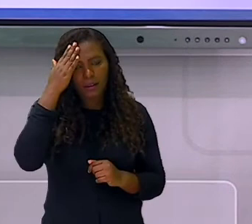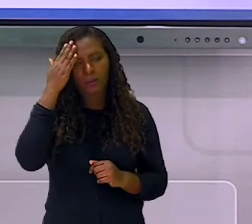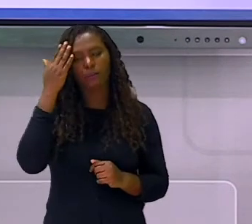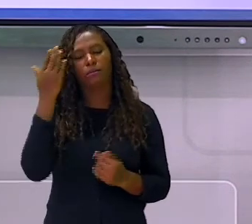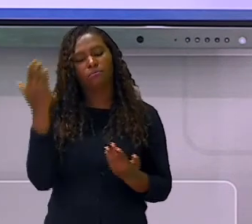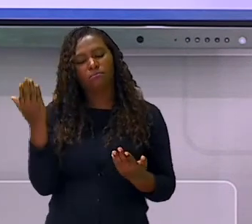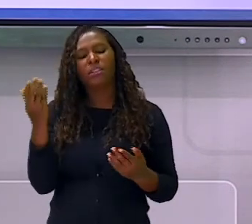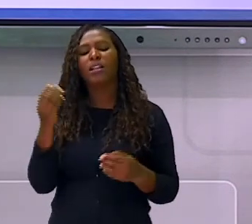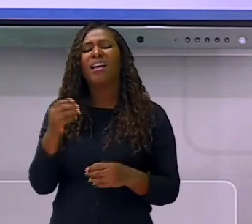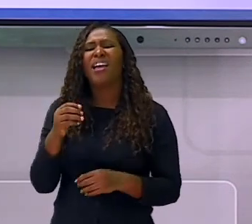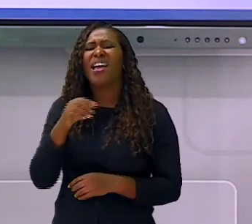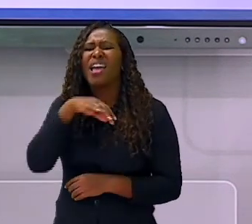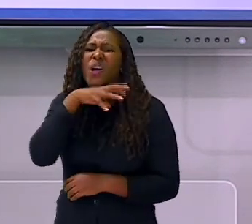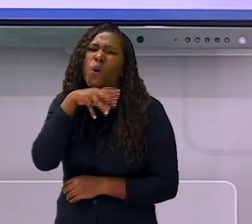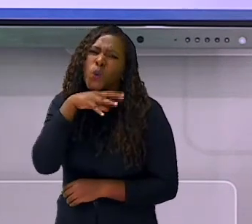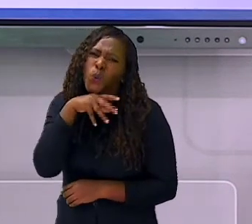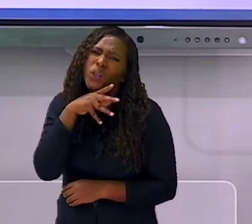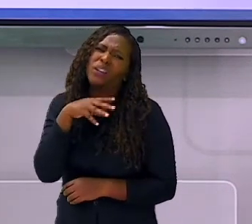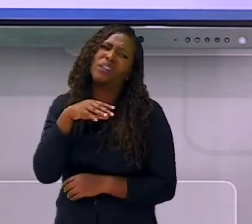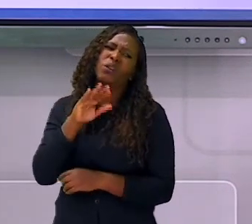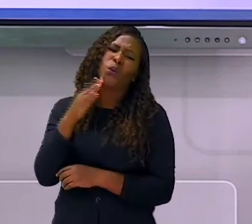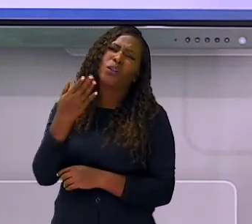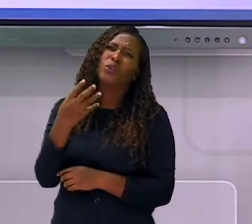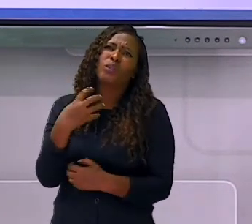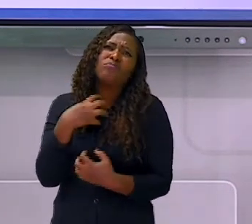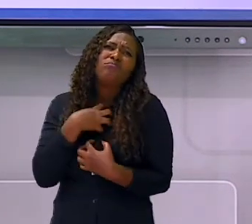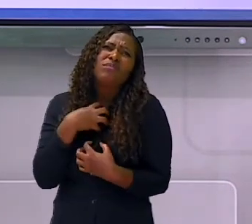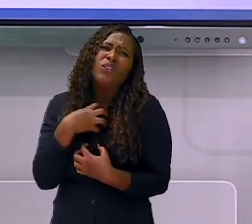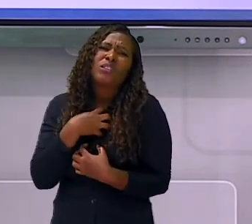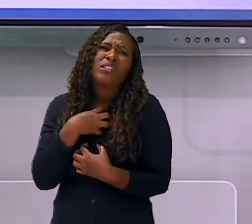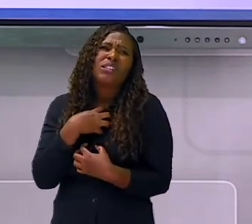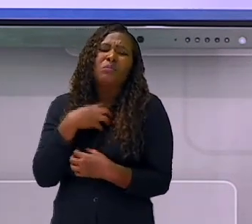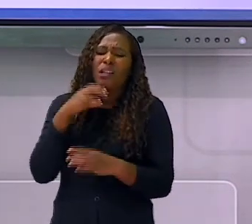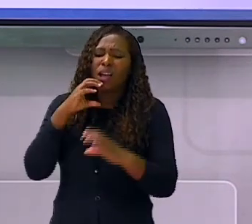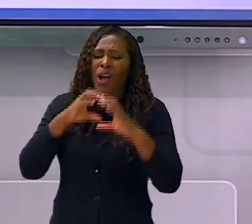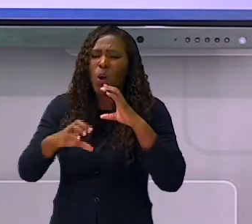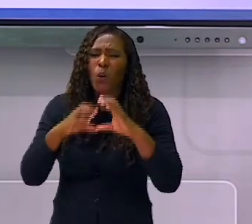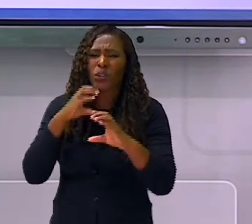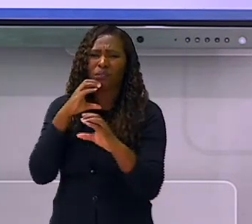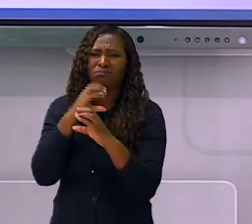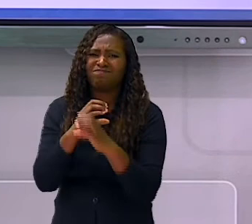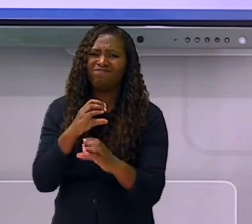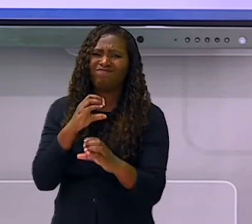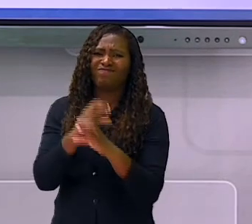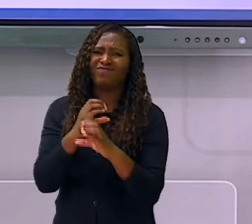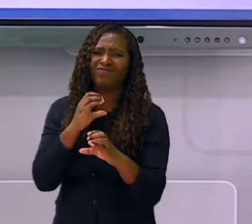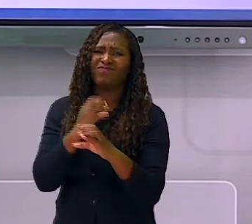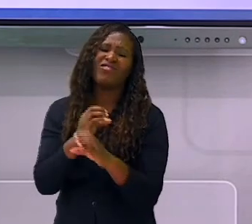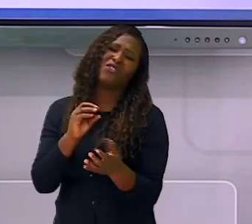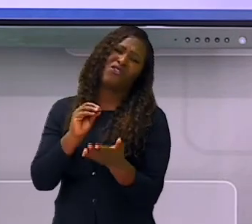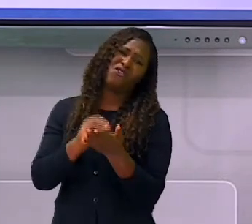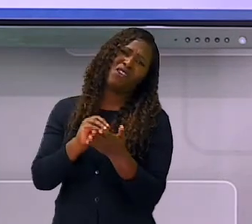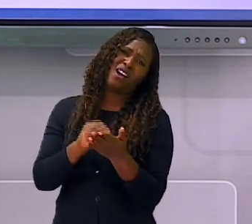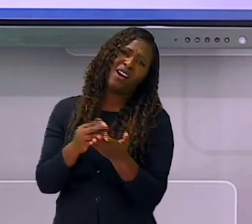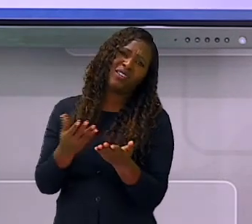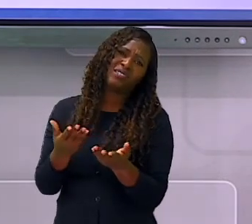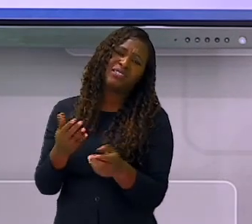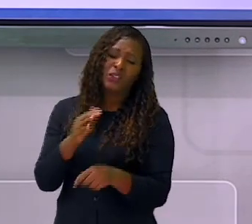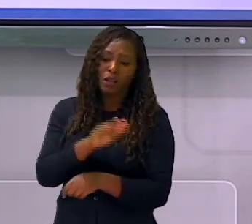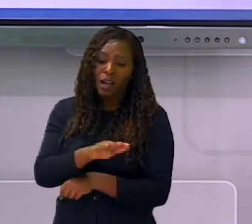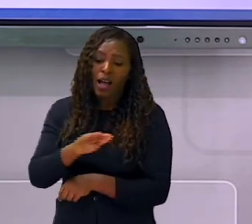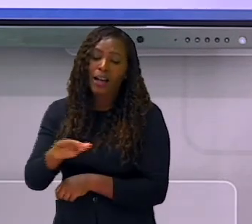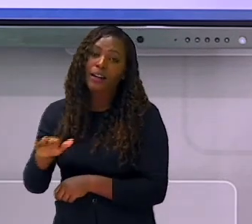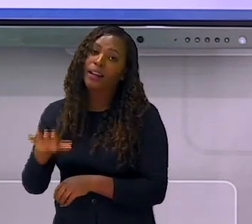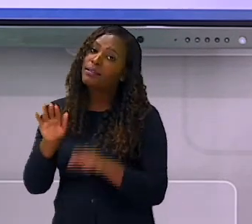nós sentimos que a nossa comunicação está comprometida. E isso pode fazer com que essas crianças prefiram ficar mais quietas,